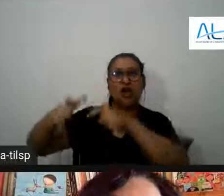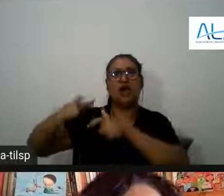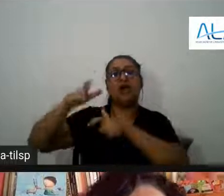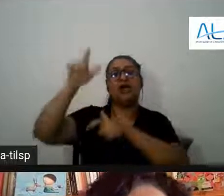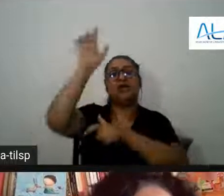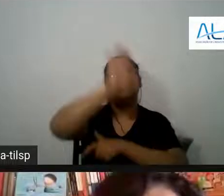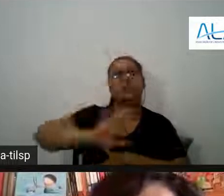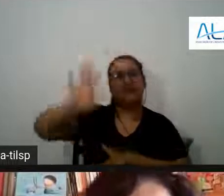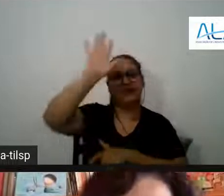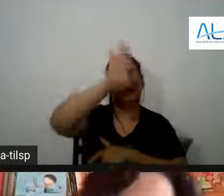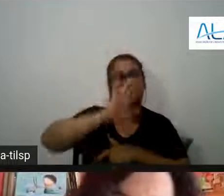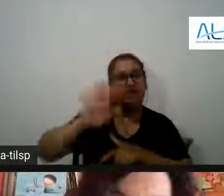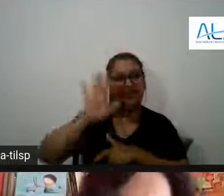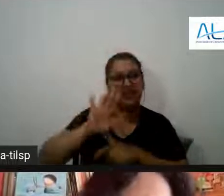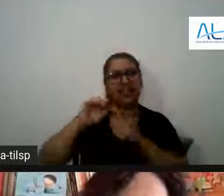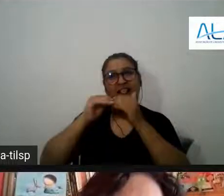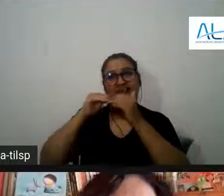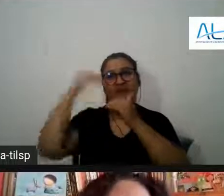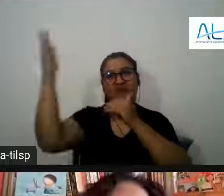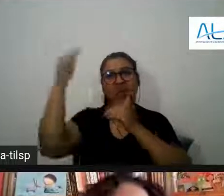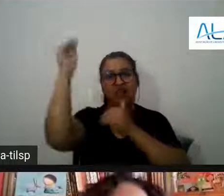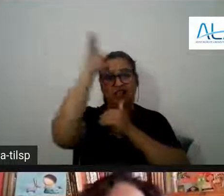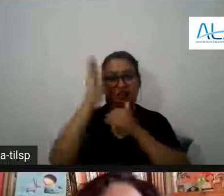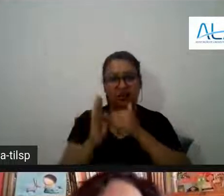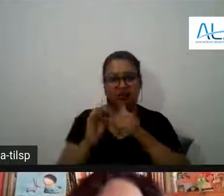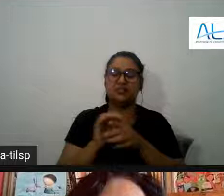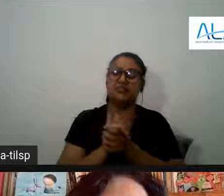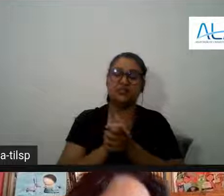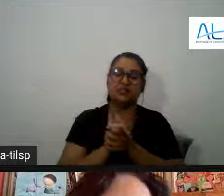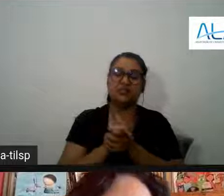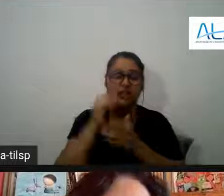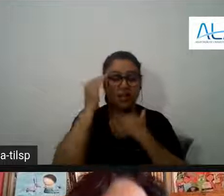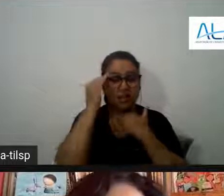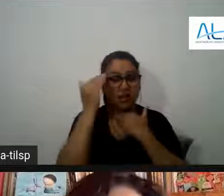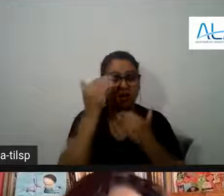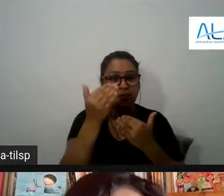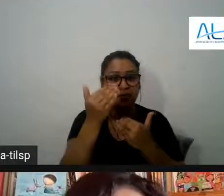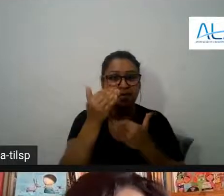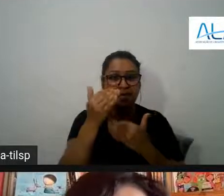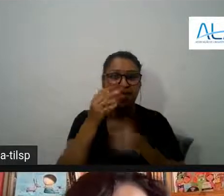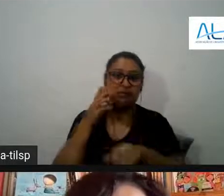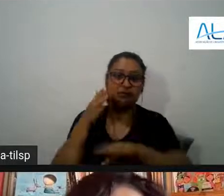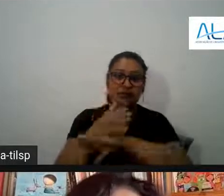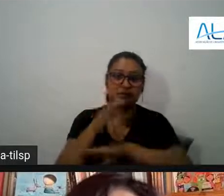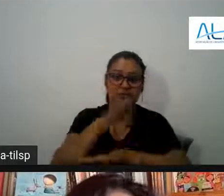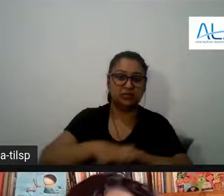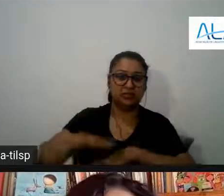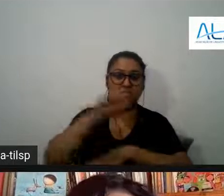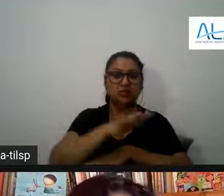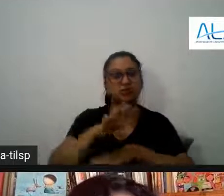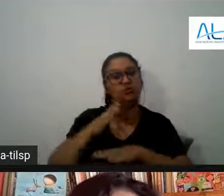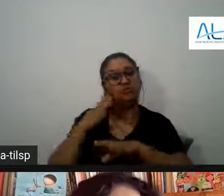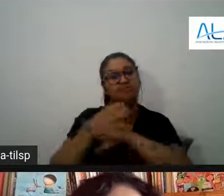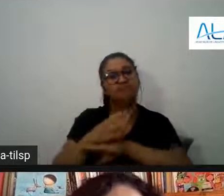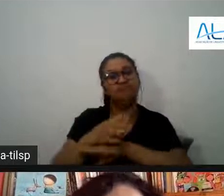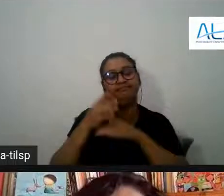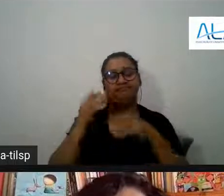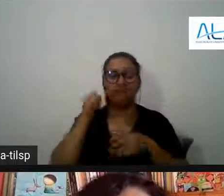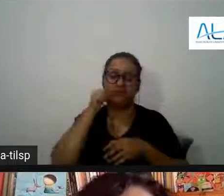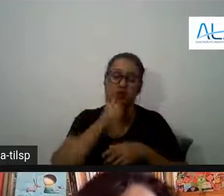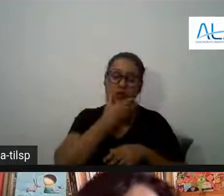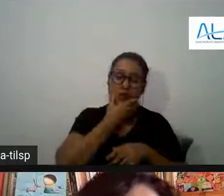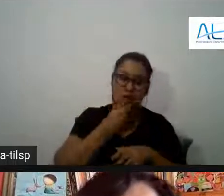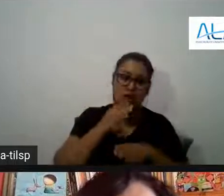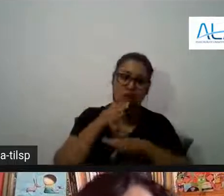e do exterior né vamos dizer assim então obrigada a participação de todos pela participação de todos e todas e obrigada